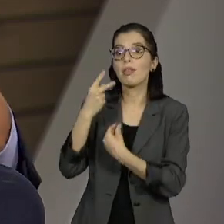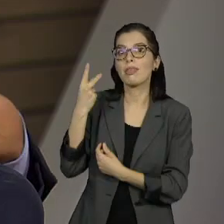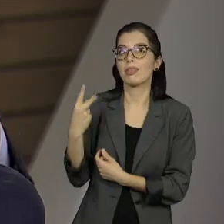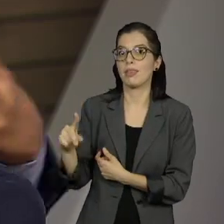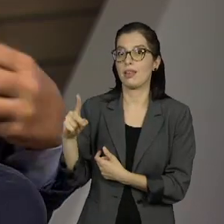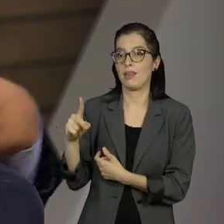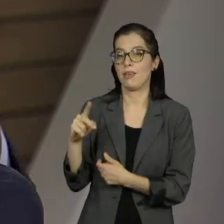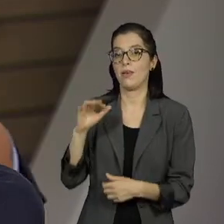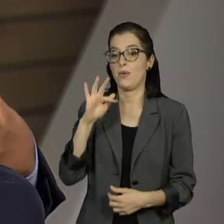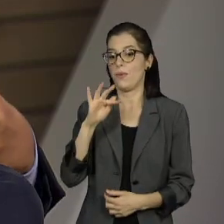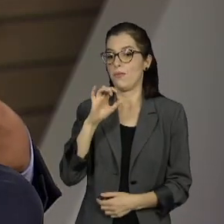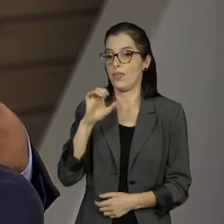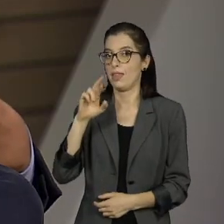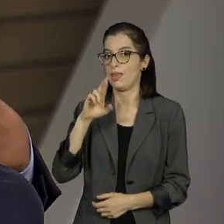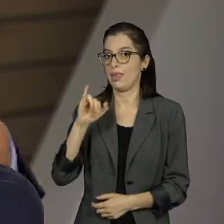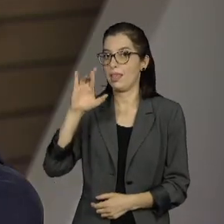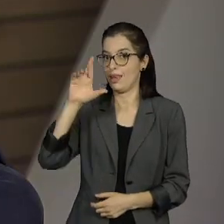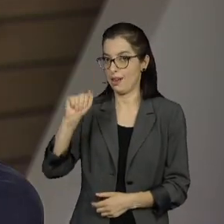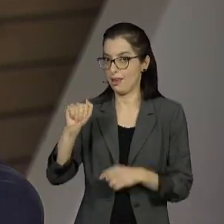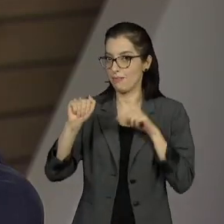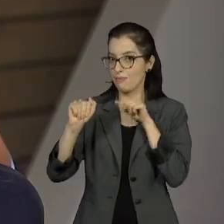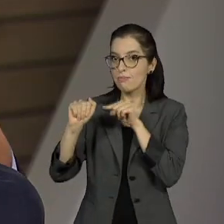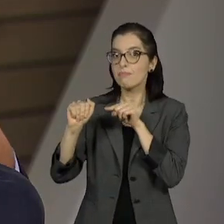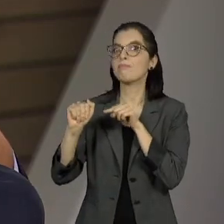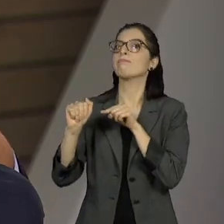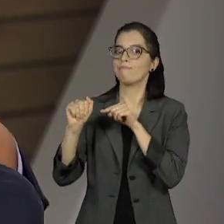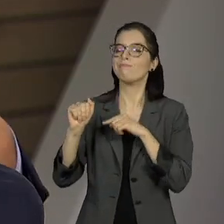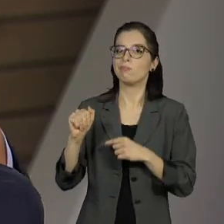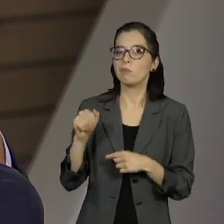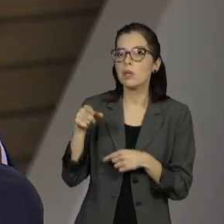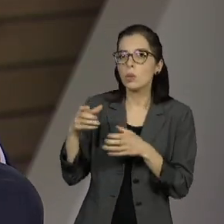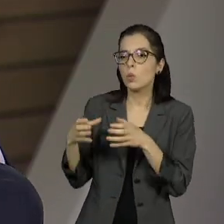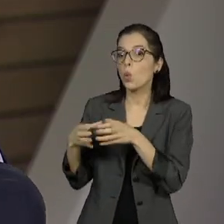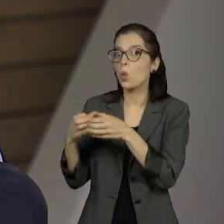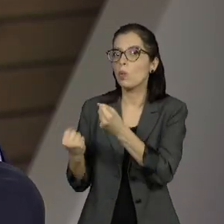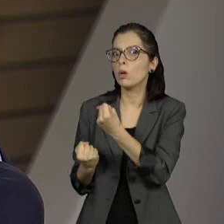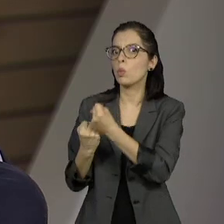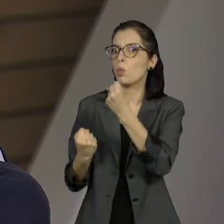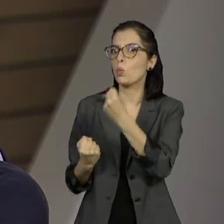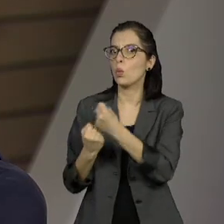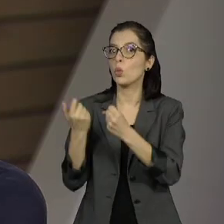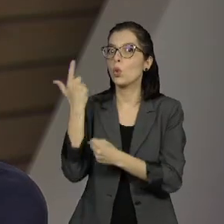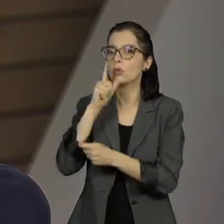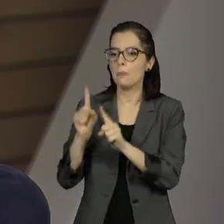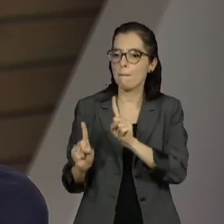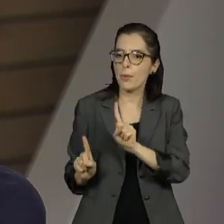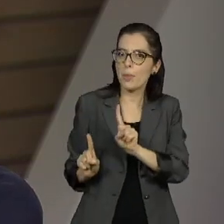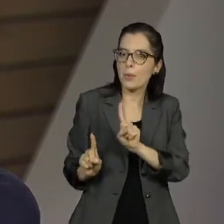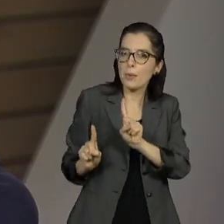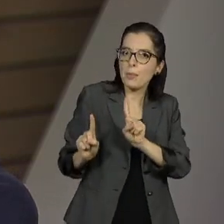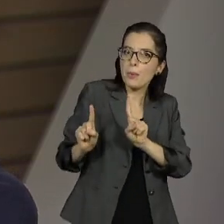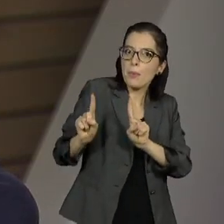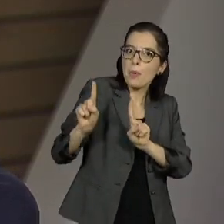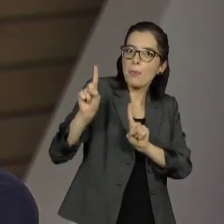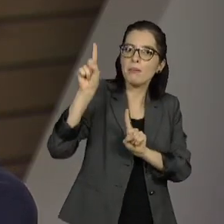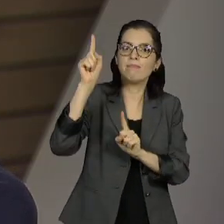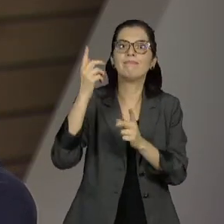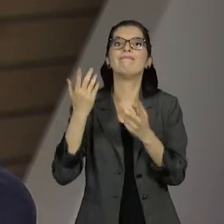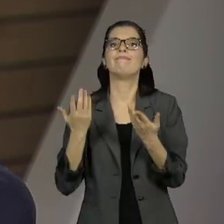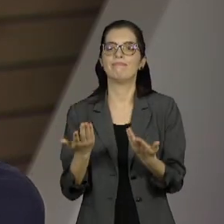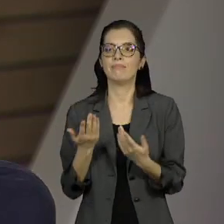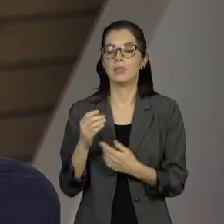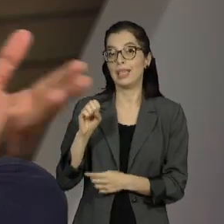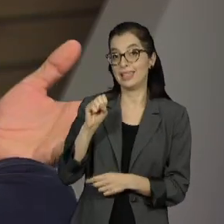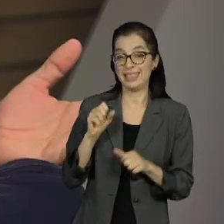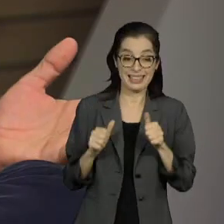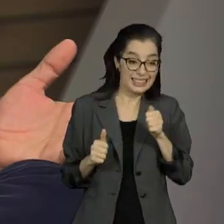e do grupo ali que está dando suporte a essa candidatura, deu mais intenção de voto ainda para o candidato Sarto. E